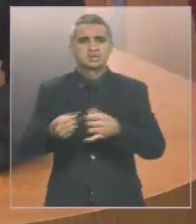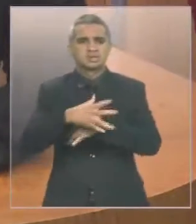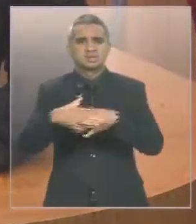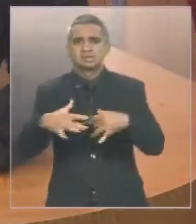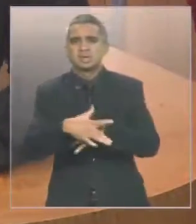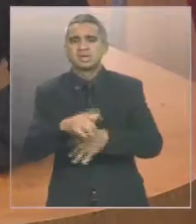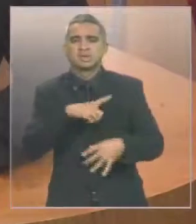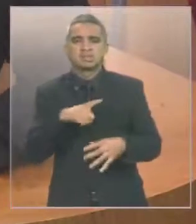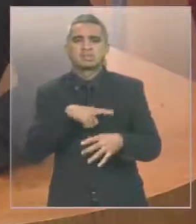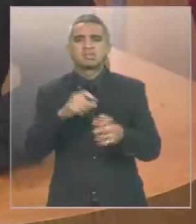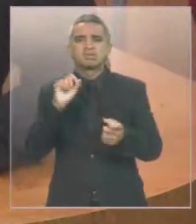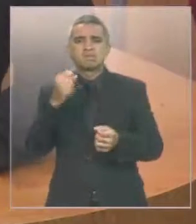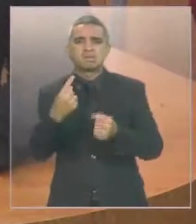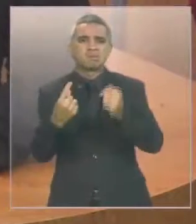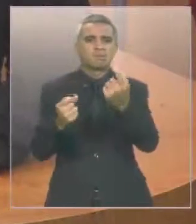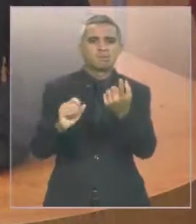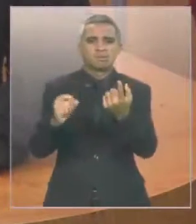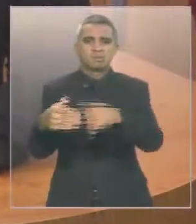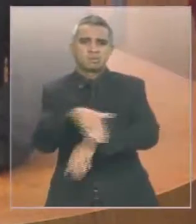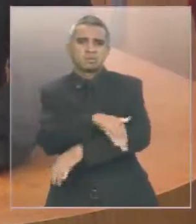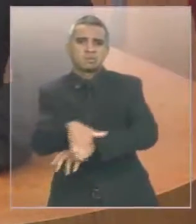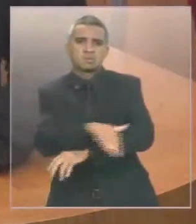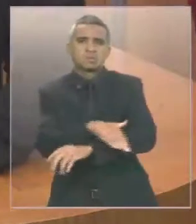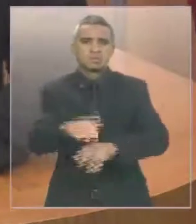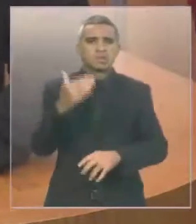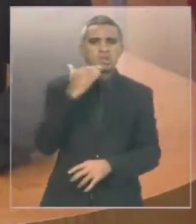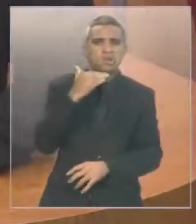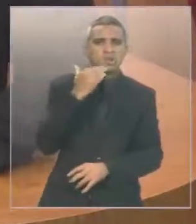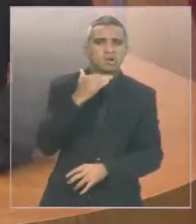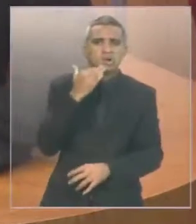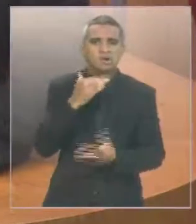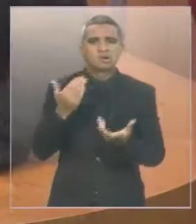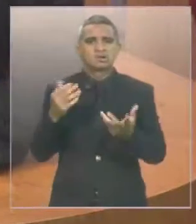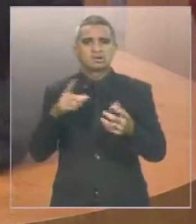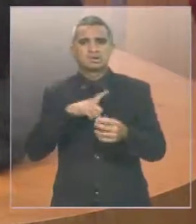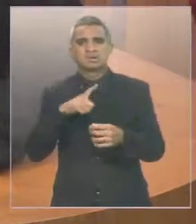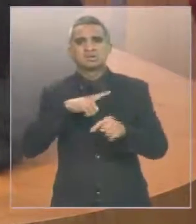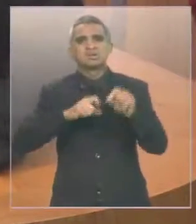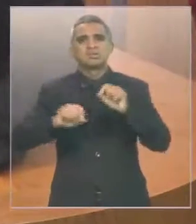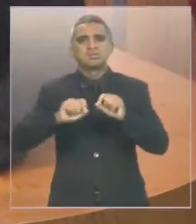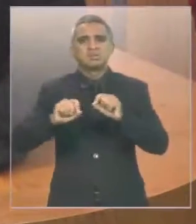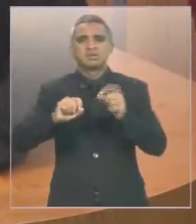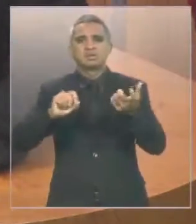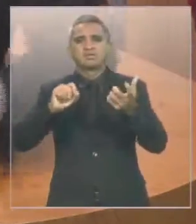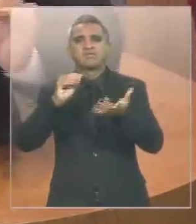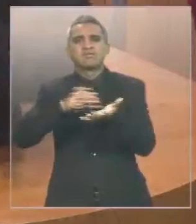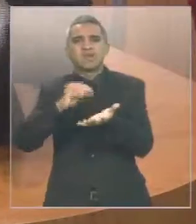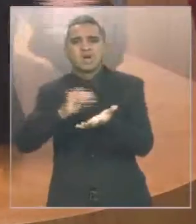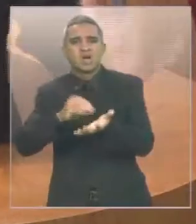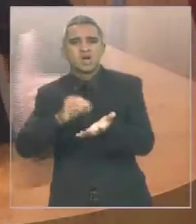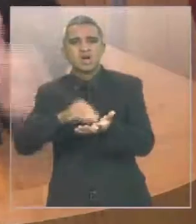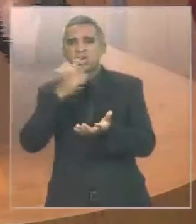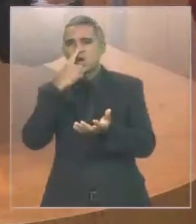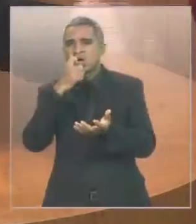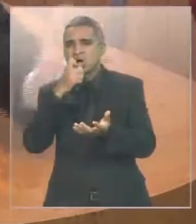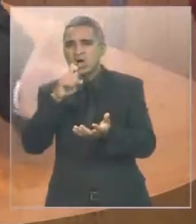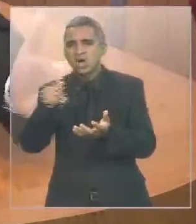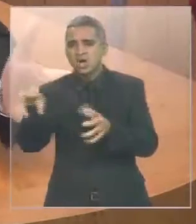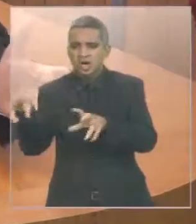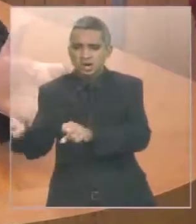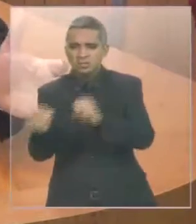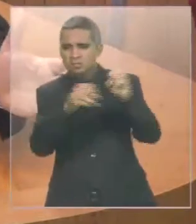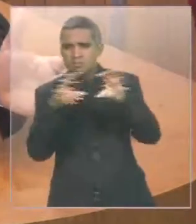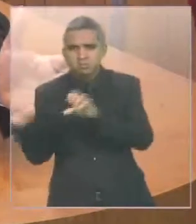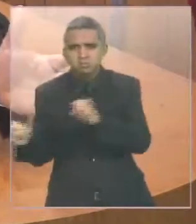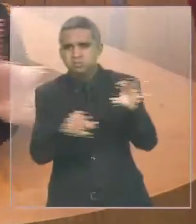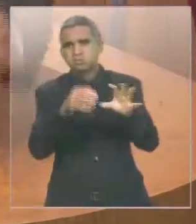cidades que estão cercadas de lama, à falta de coleta de lixo. E nós não podemos admitir